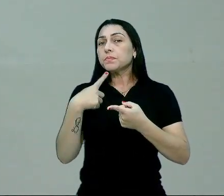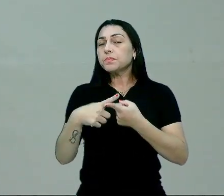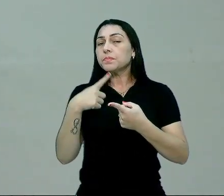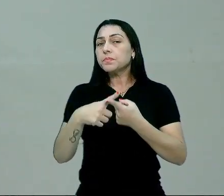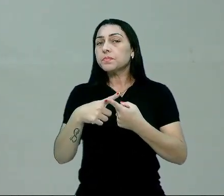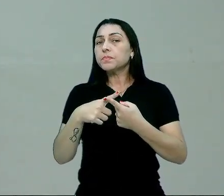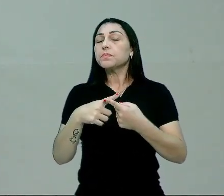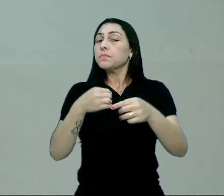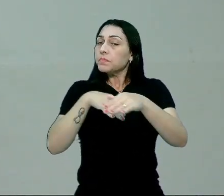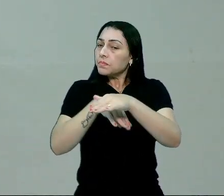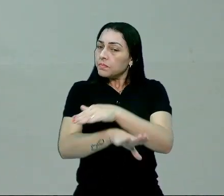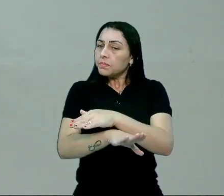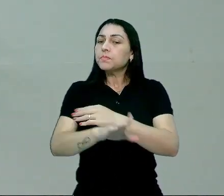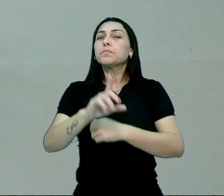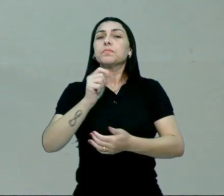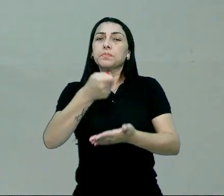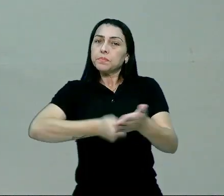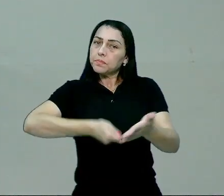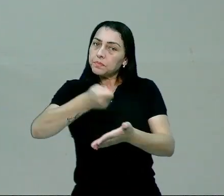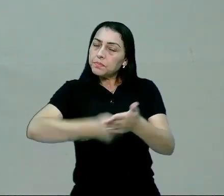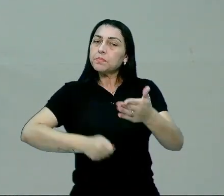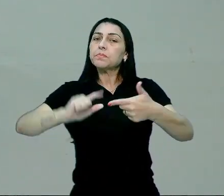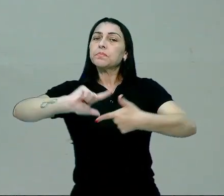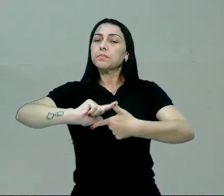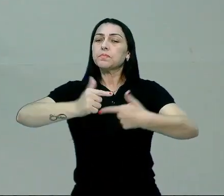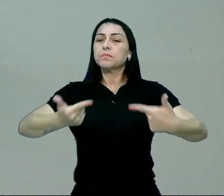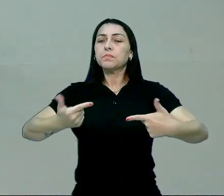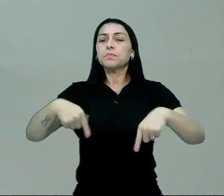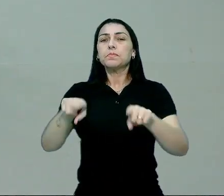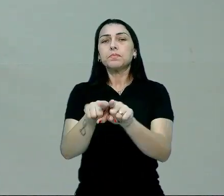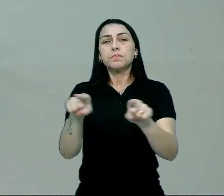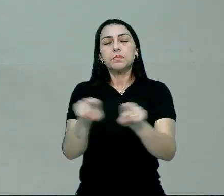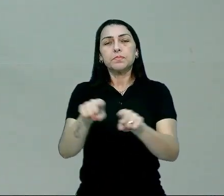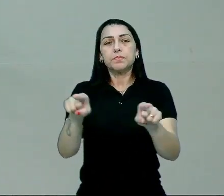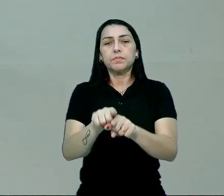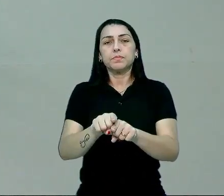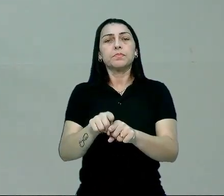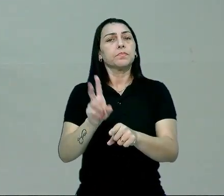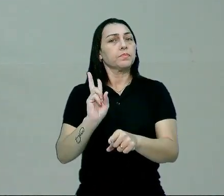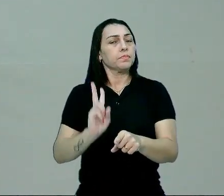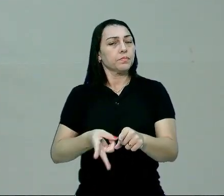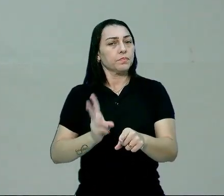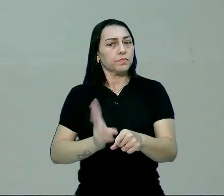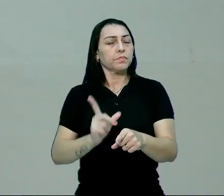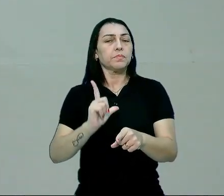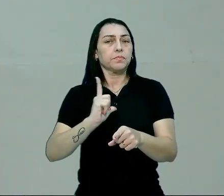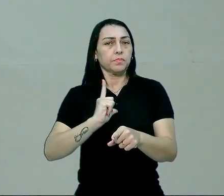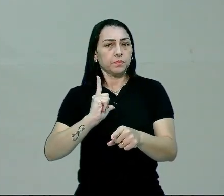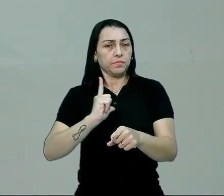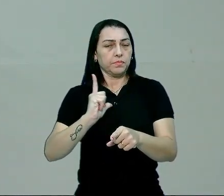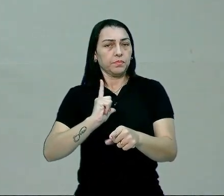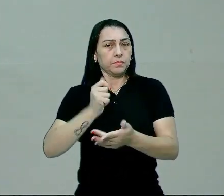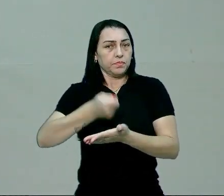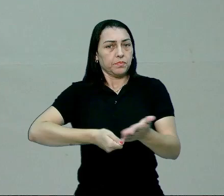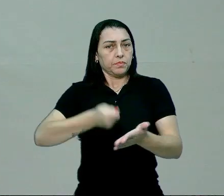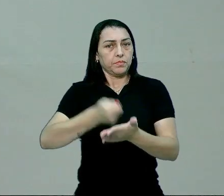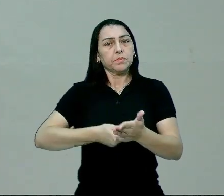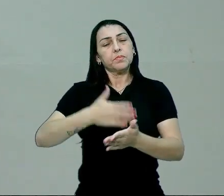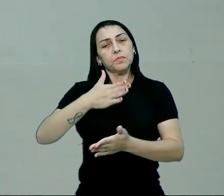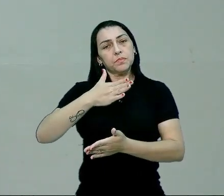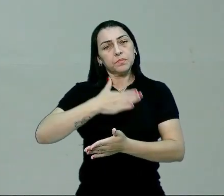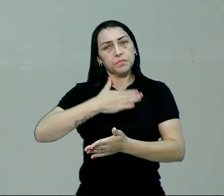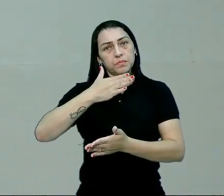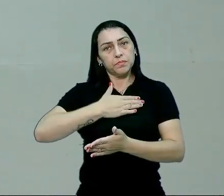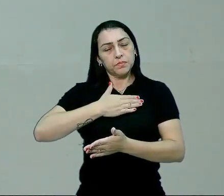costume assim exige, porque a tradição que secularmente exige de mim